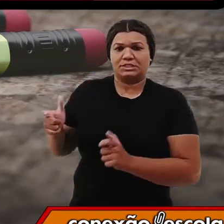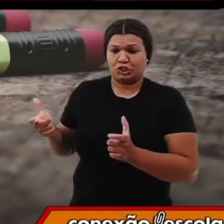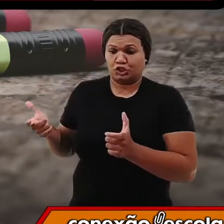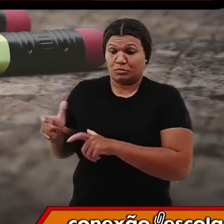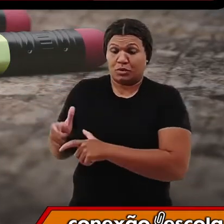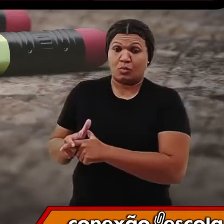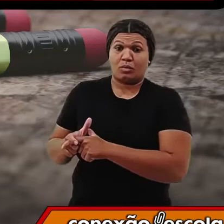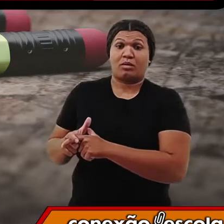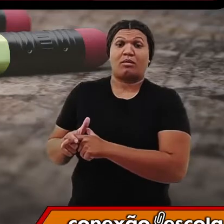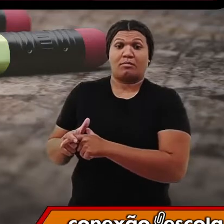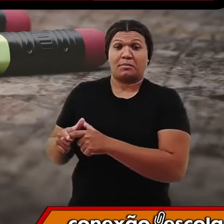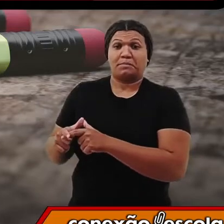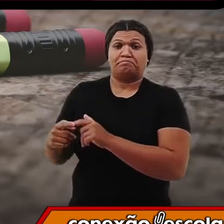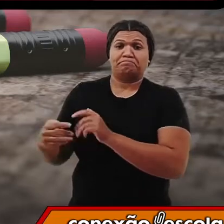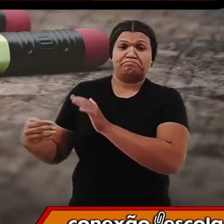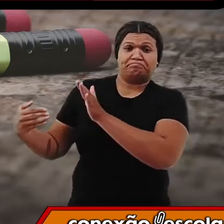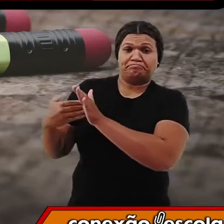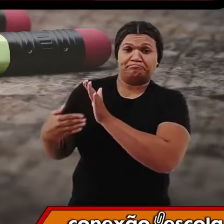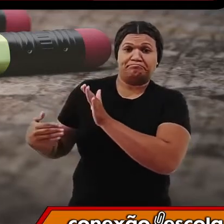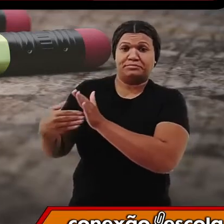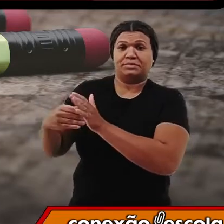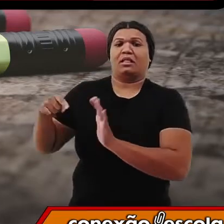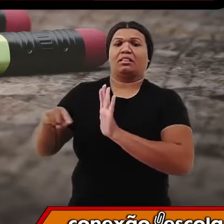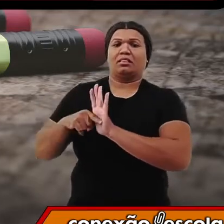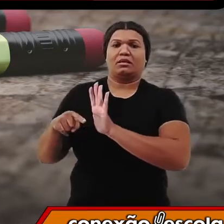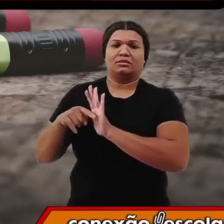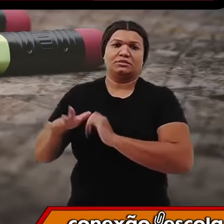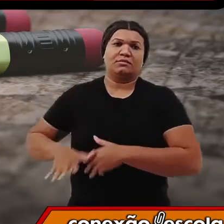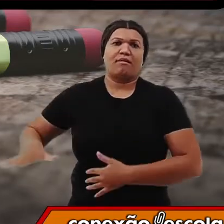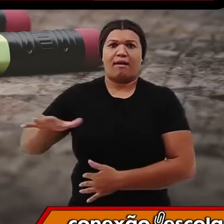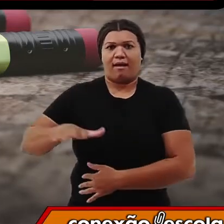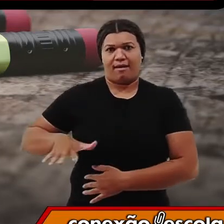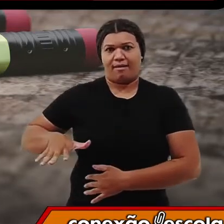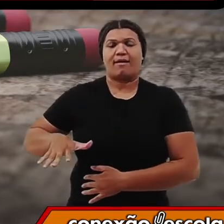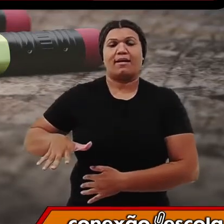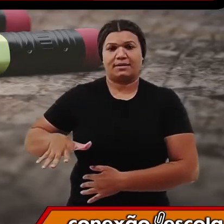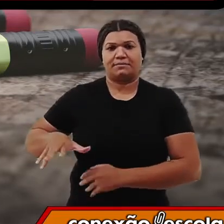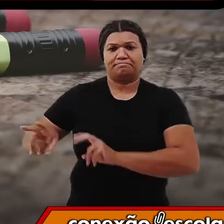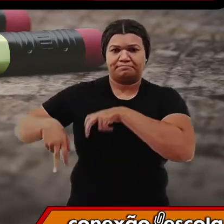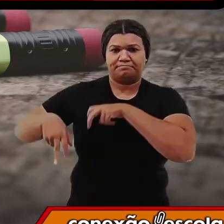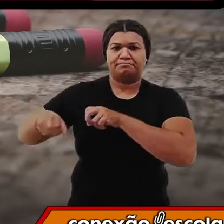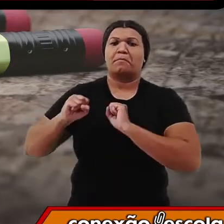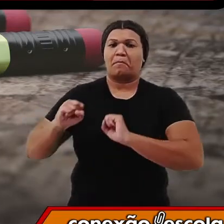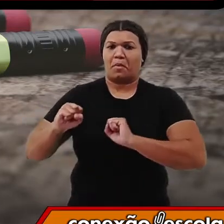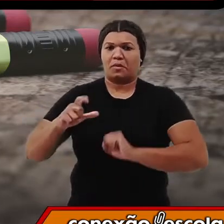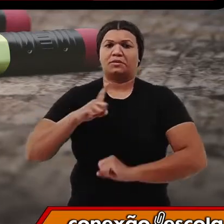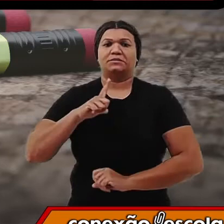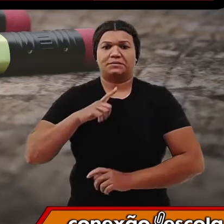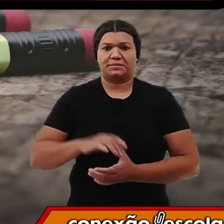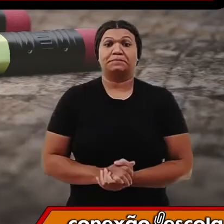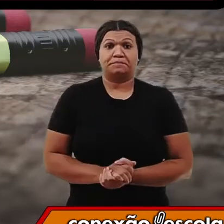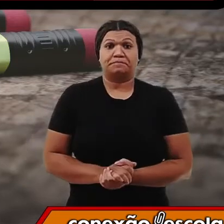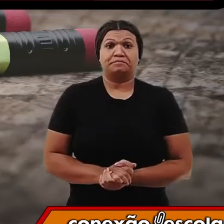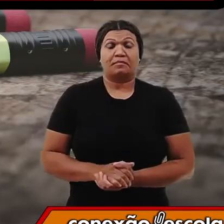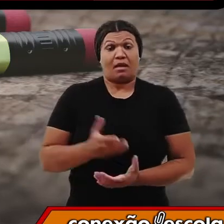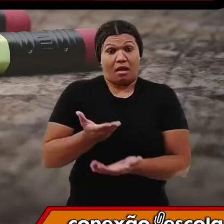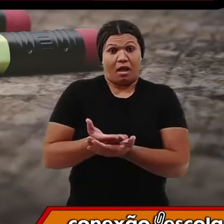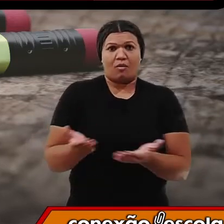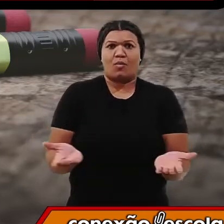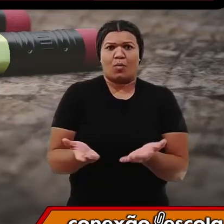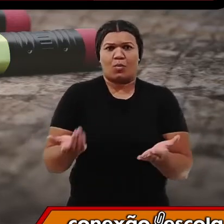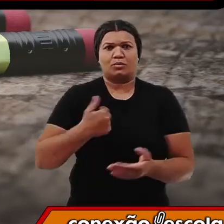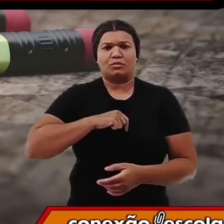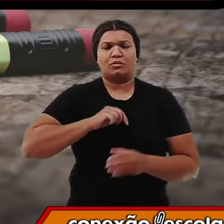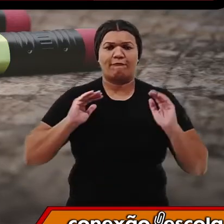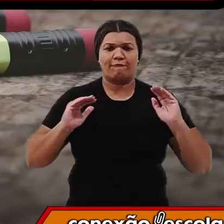negativos que a atividade no campo pode gerar. Nessa aula de hoje, nós vamos nos concentrar